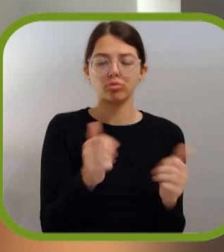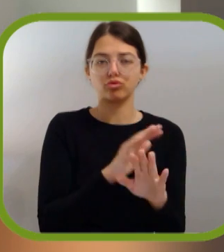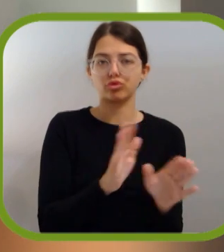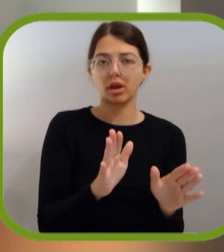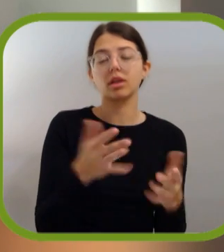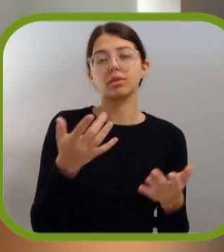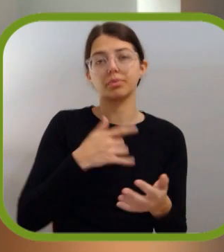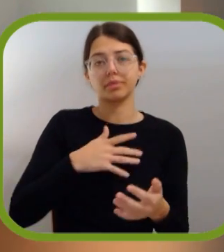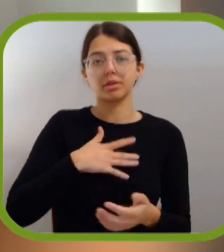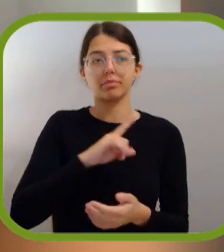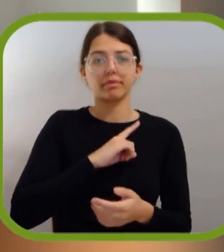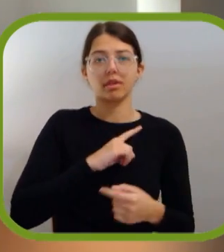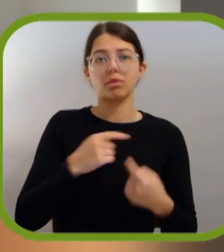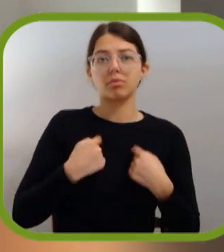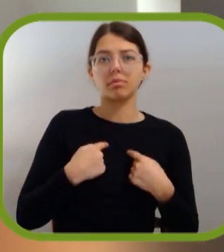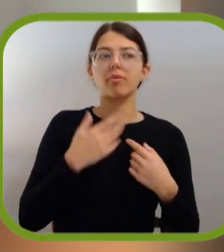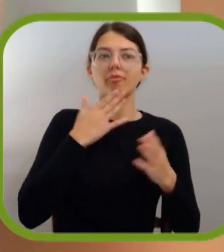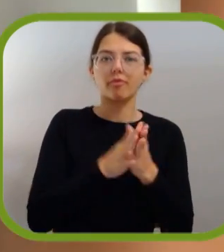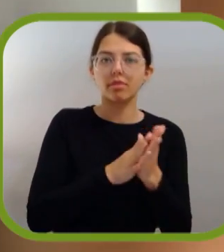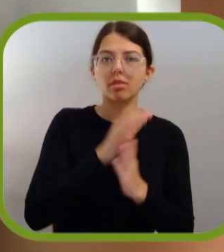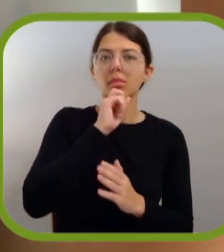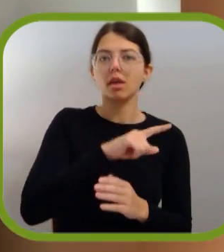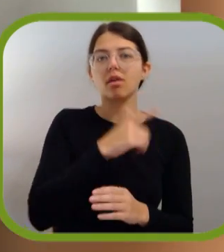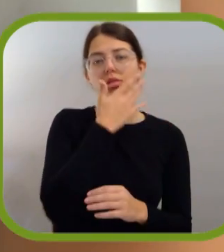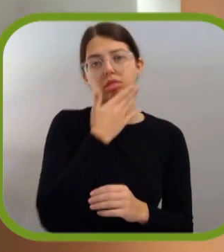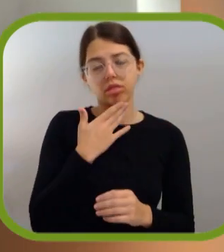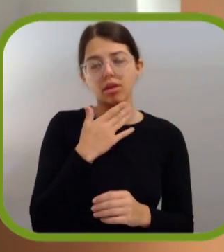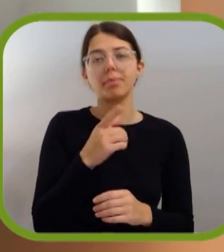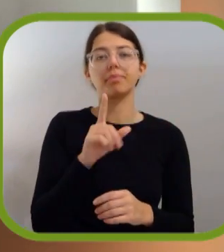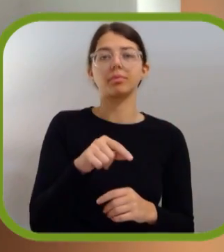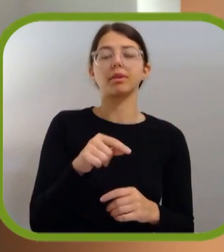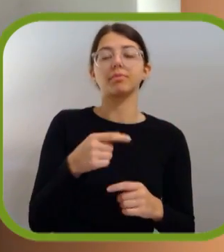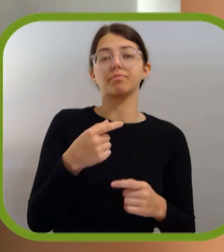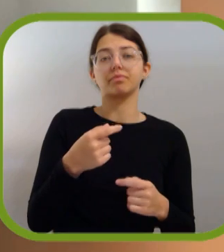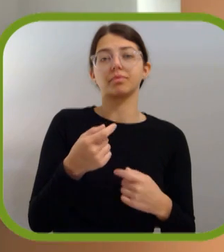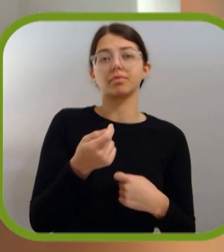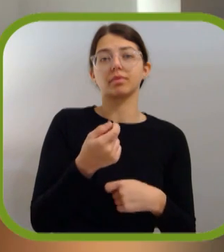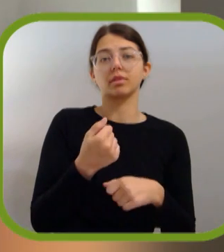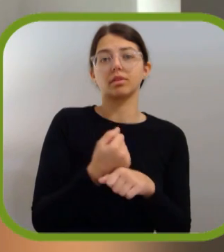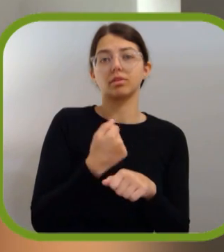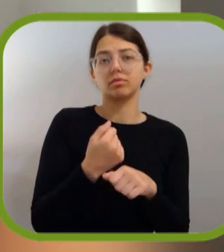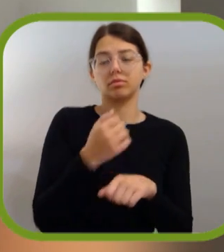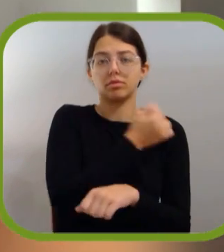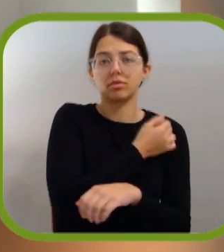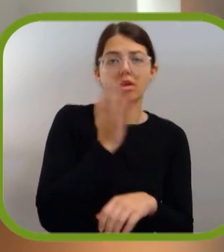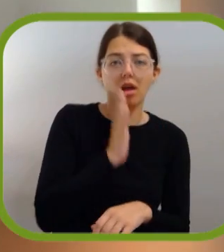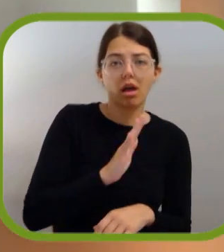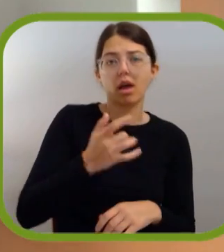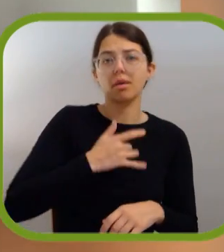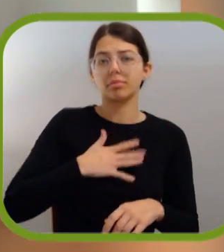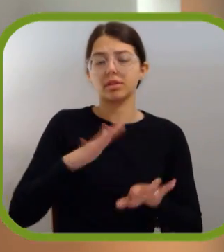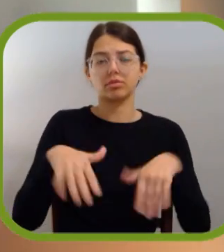ou menos adiantada, é muito mais fácil depois aos privados, fazer o aproveitamento desta infraestrutura, e promover os seus